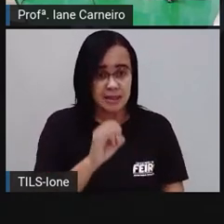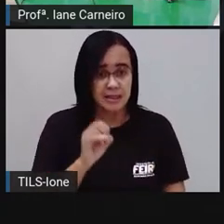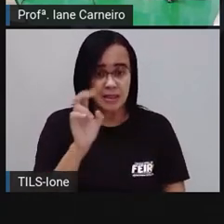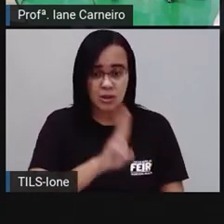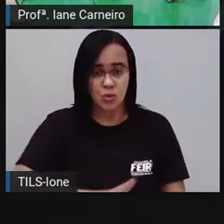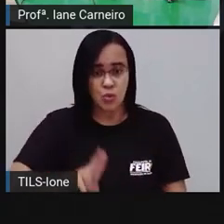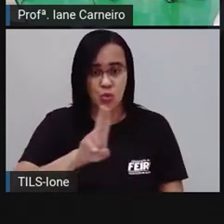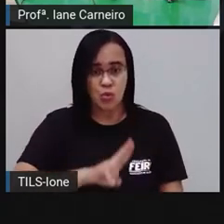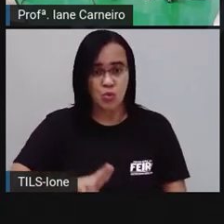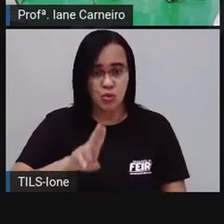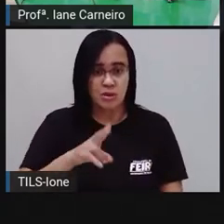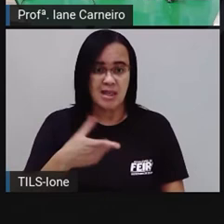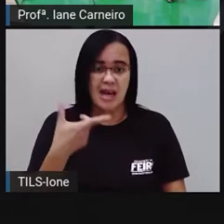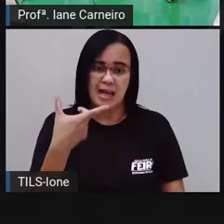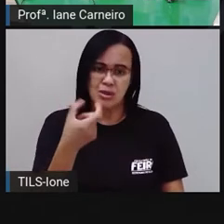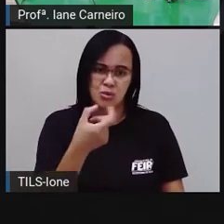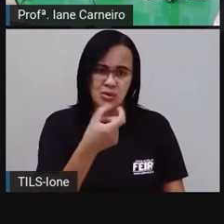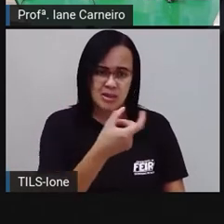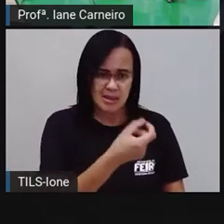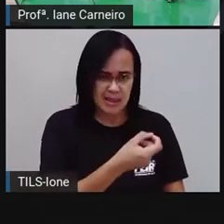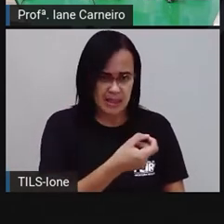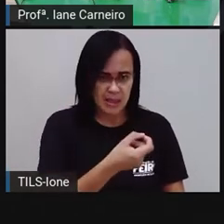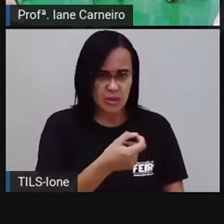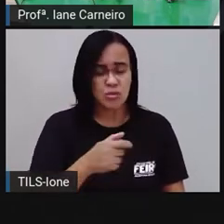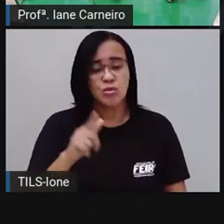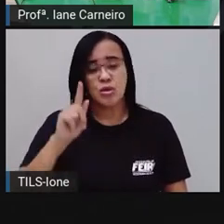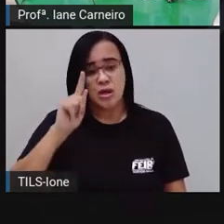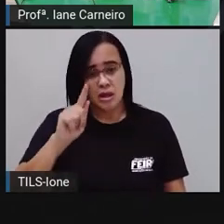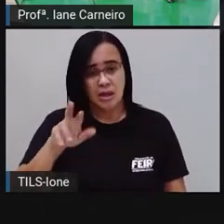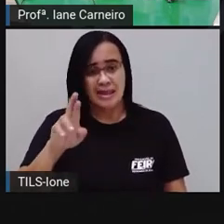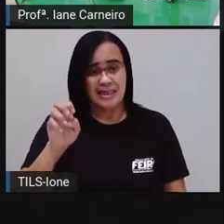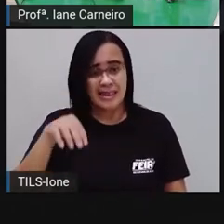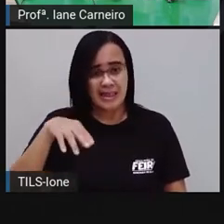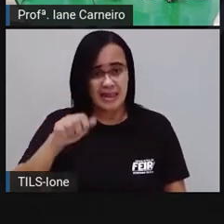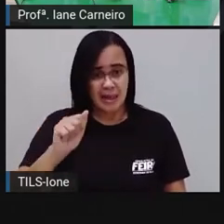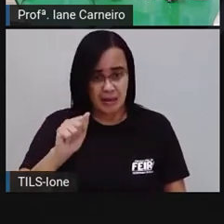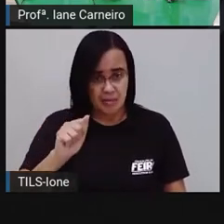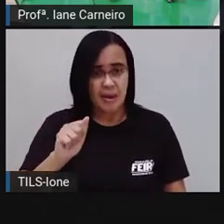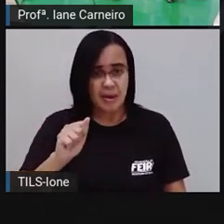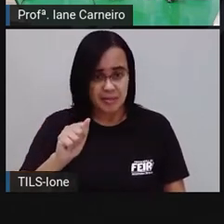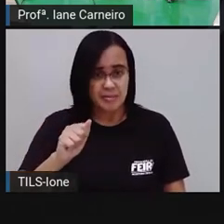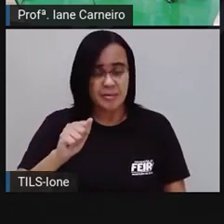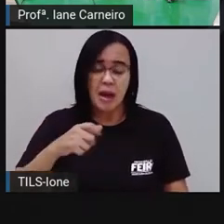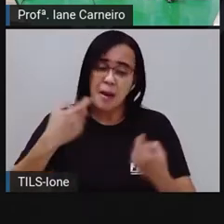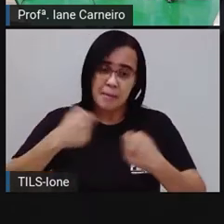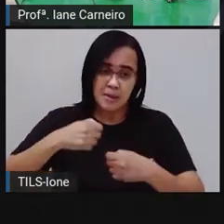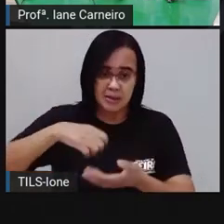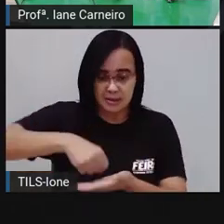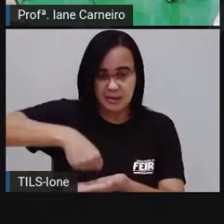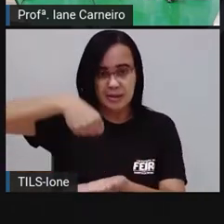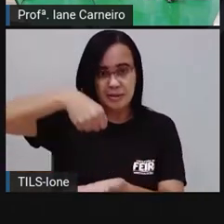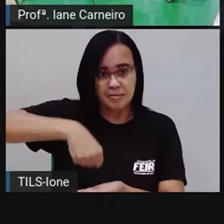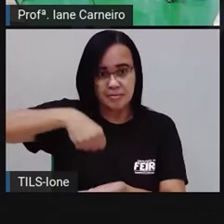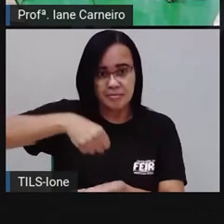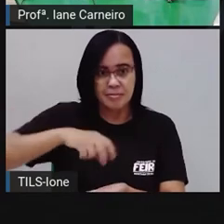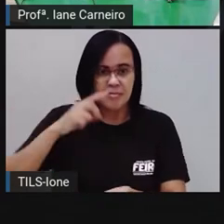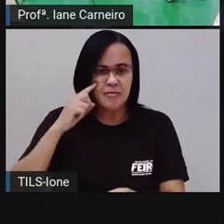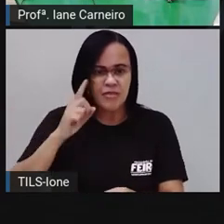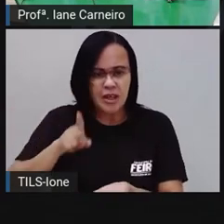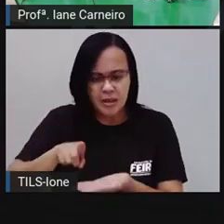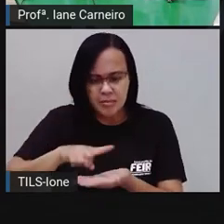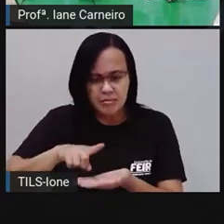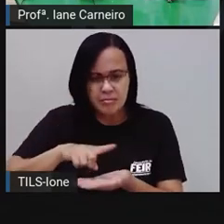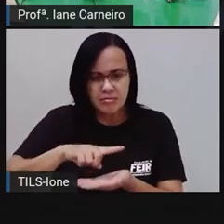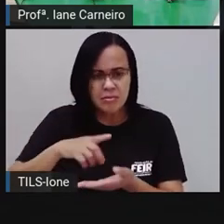200 gramas de farinha de trigo, ou de farinha de milho. A PRO vai pesar já já aqui para vocês, para vocês verem quanto